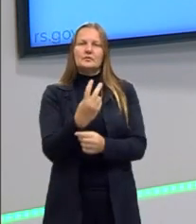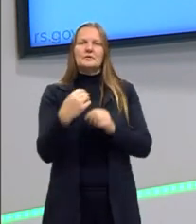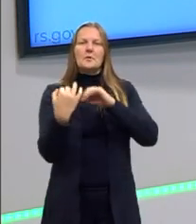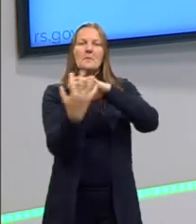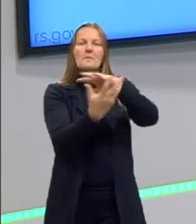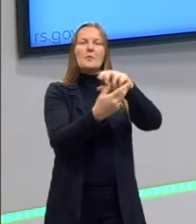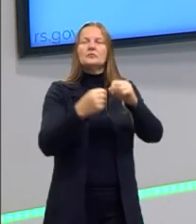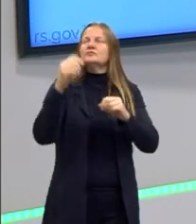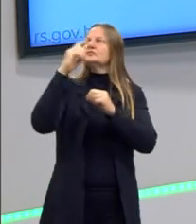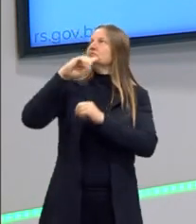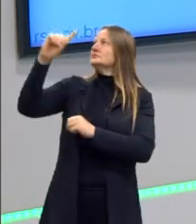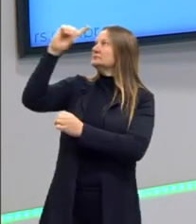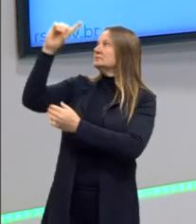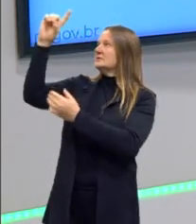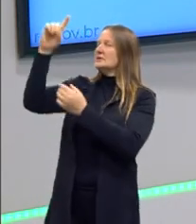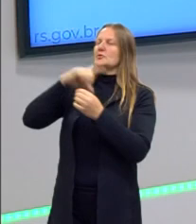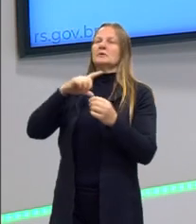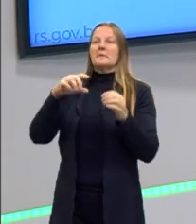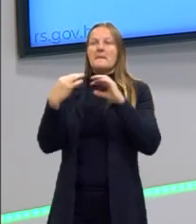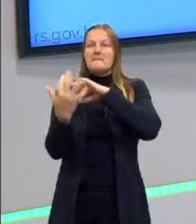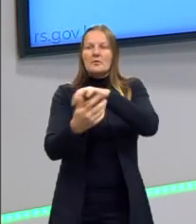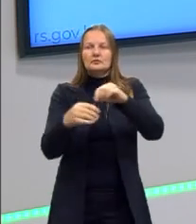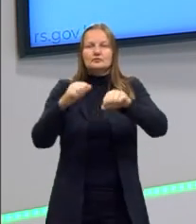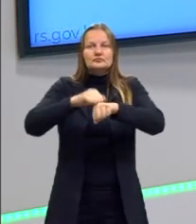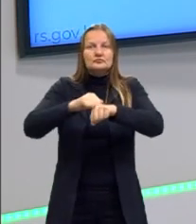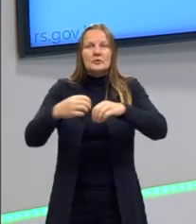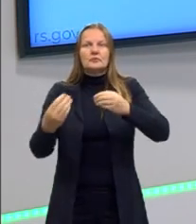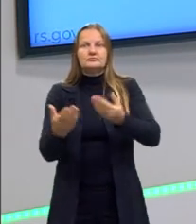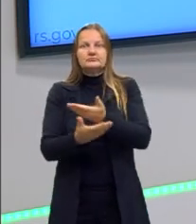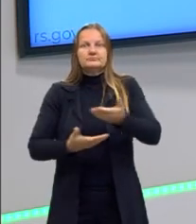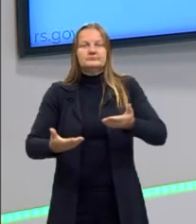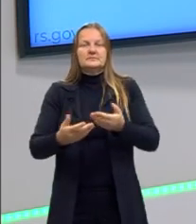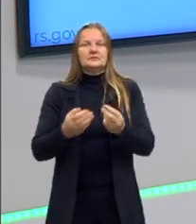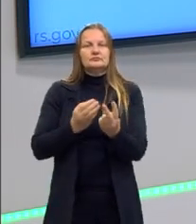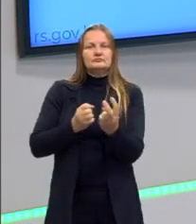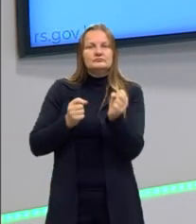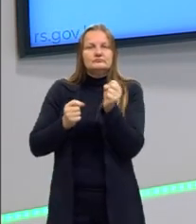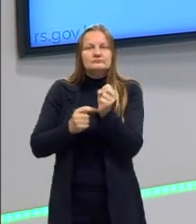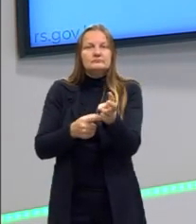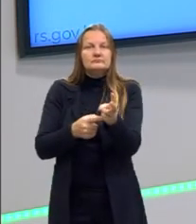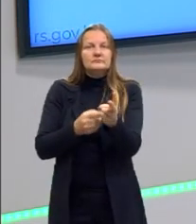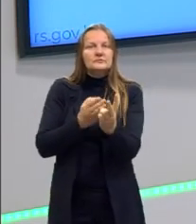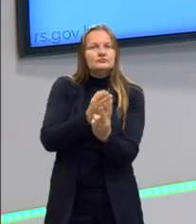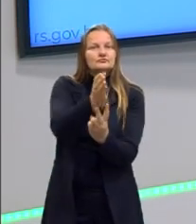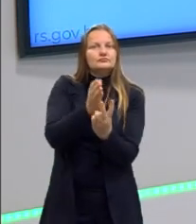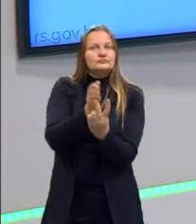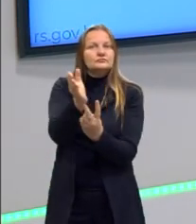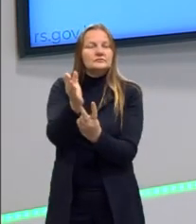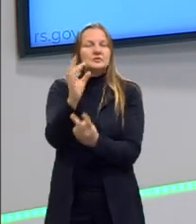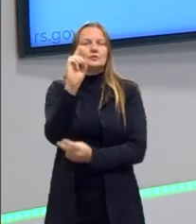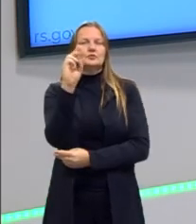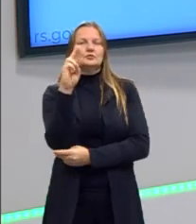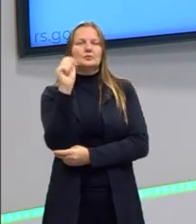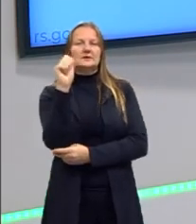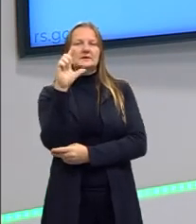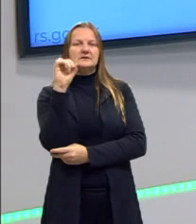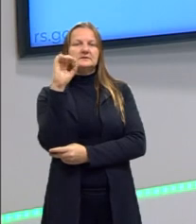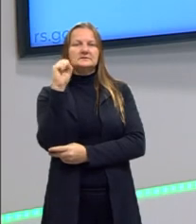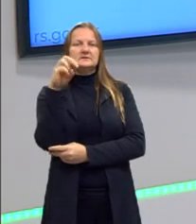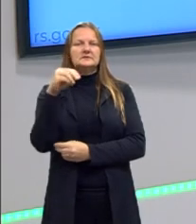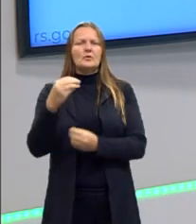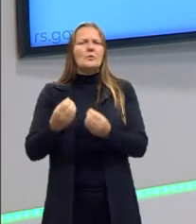celeste e as coisas terrenas. Então essa proposta dualista da metafísica, nessa construção da essência,